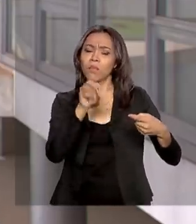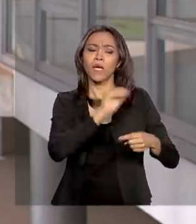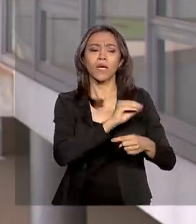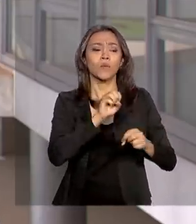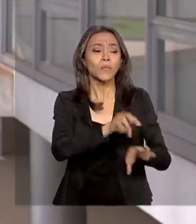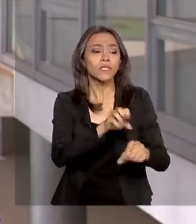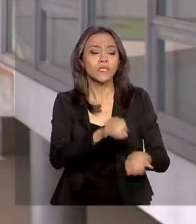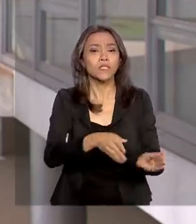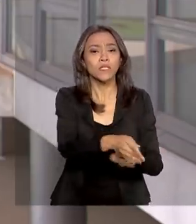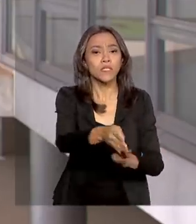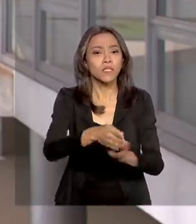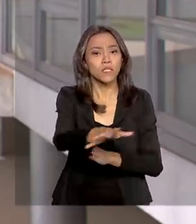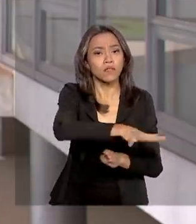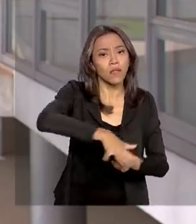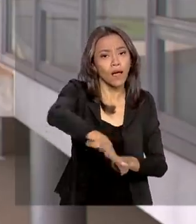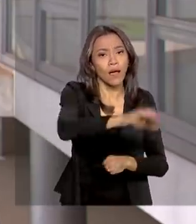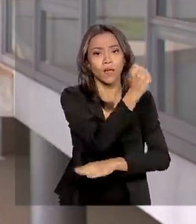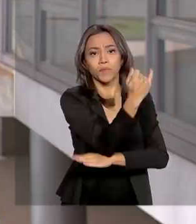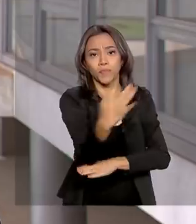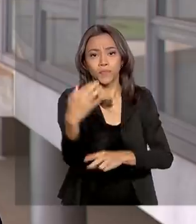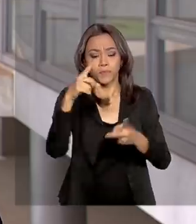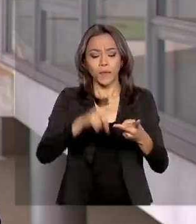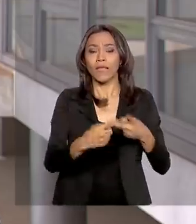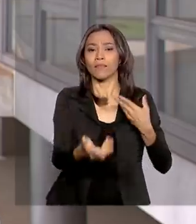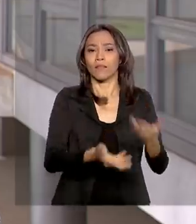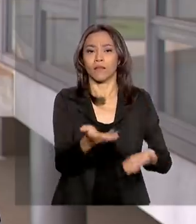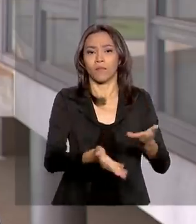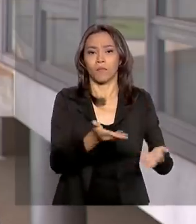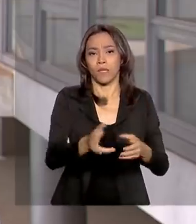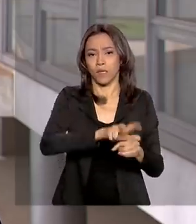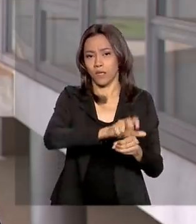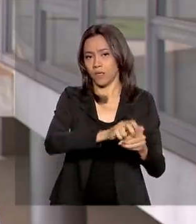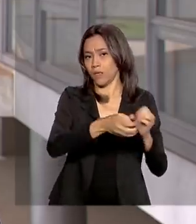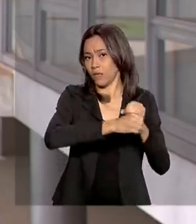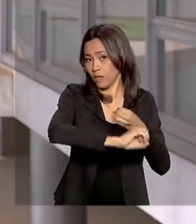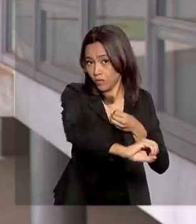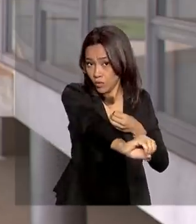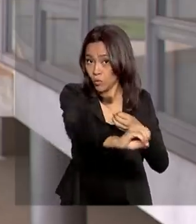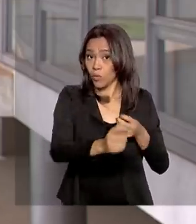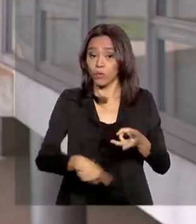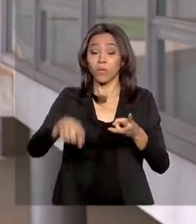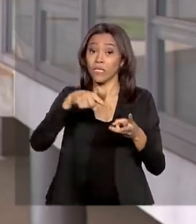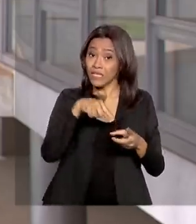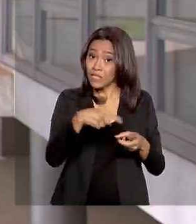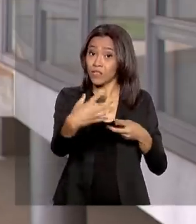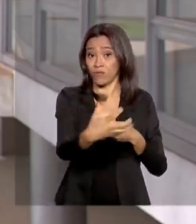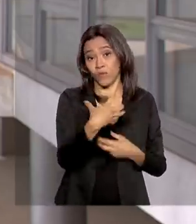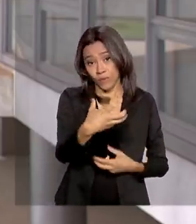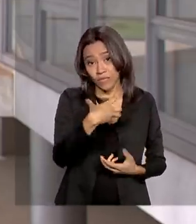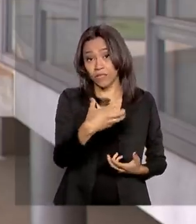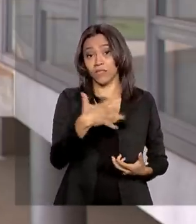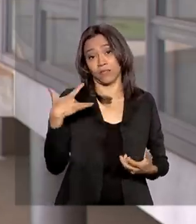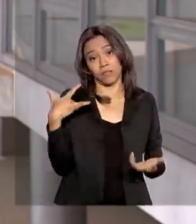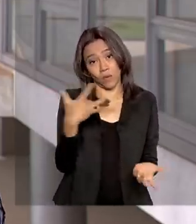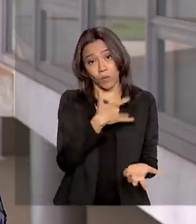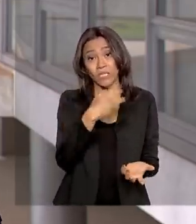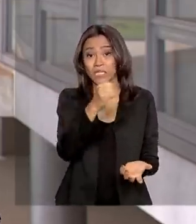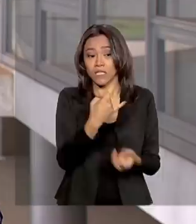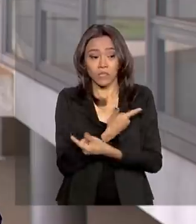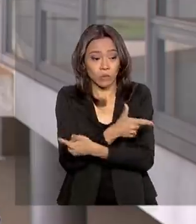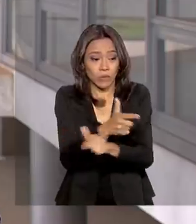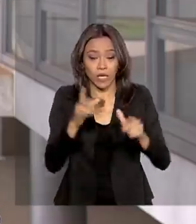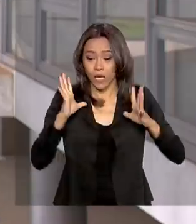investimentos no tratamento de água e de esgoto, ações que devem ter impacto também na saúde, já que a falta de saneamento provoca